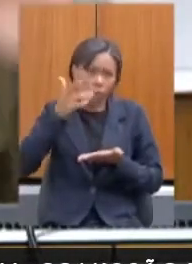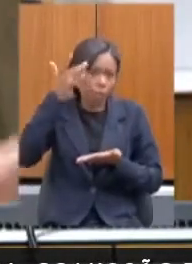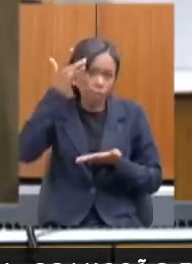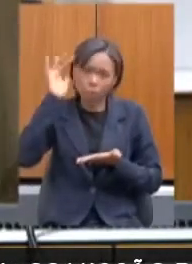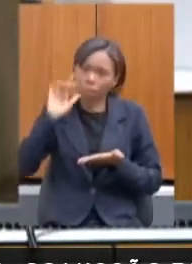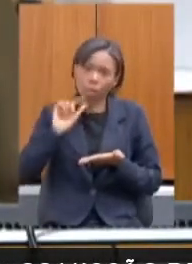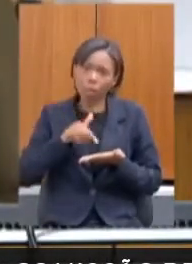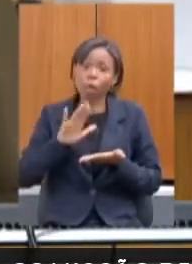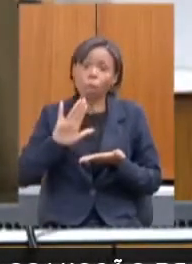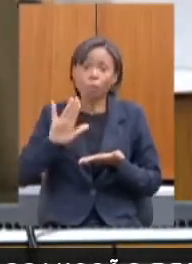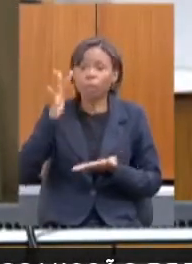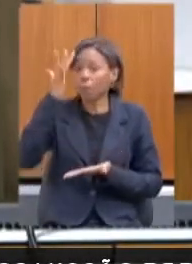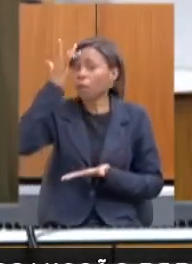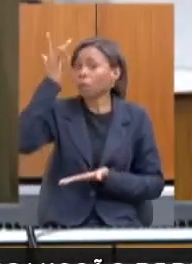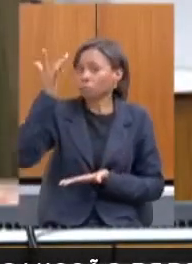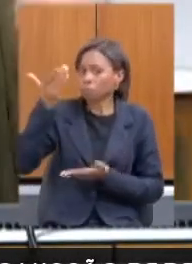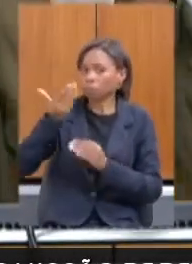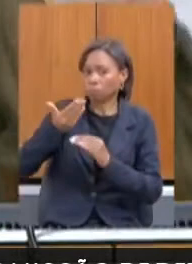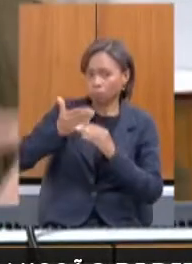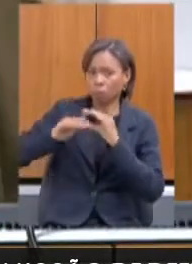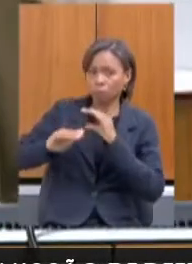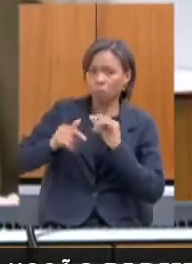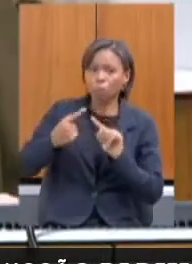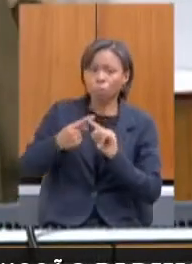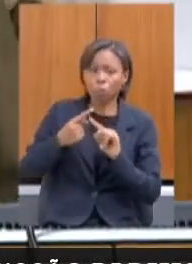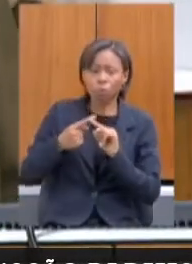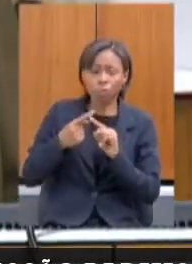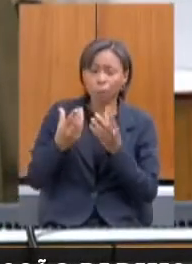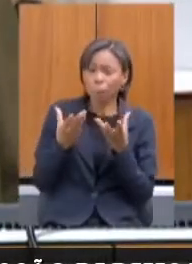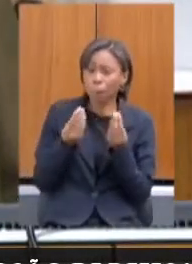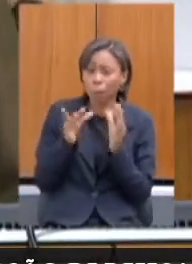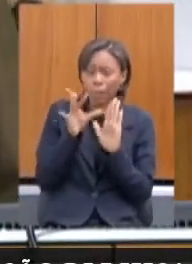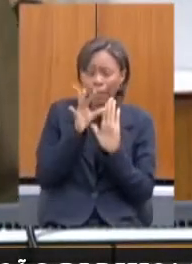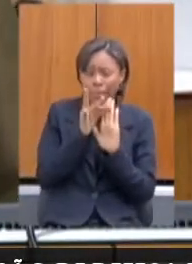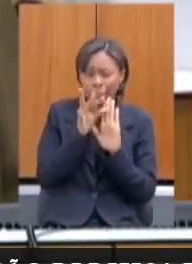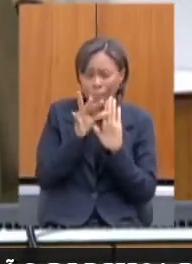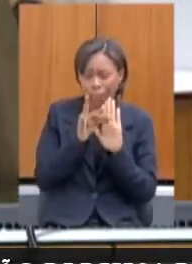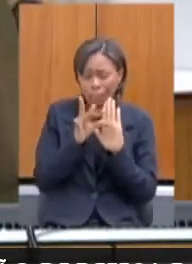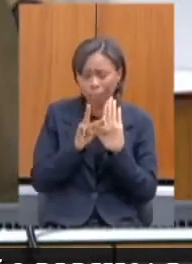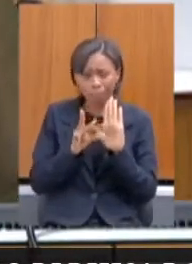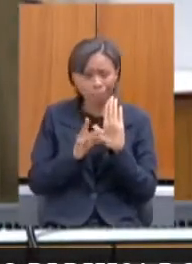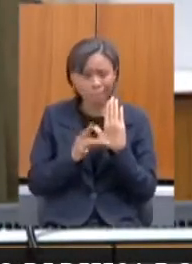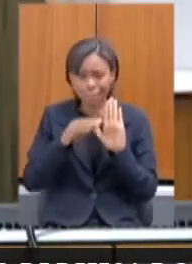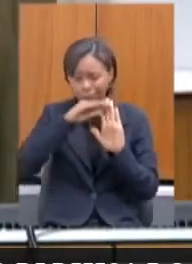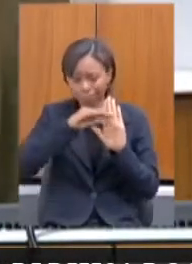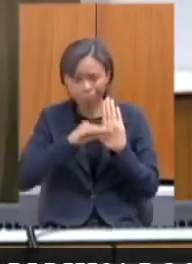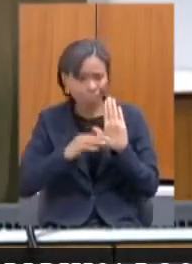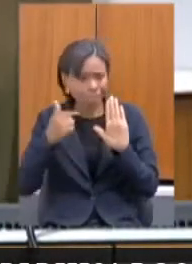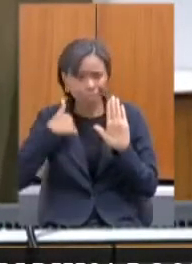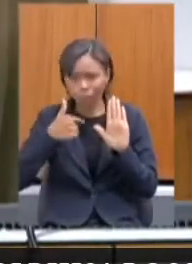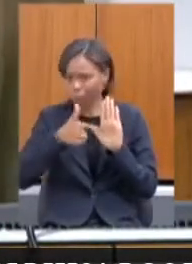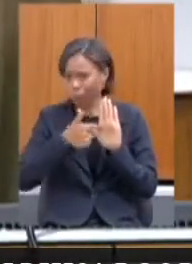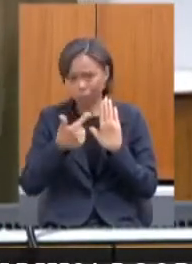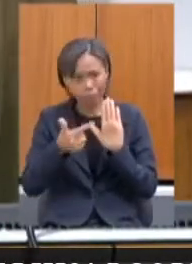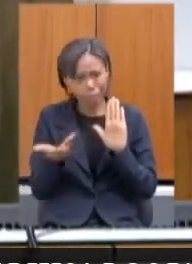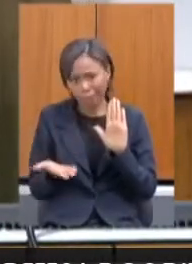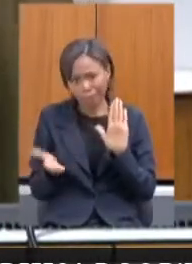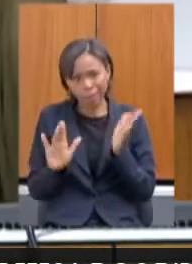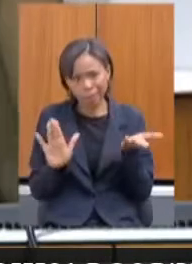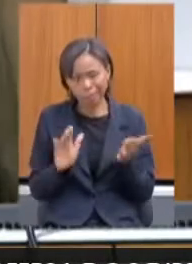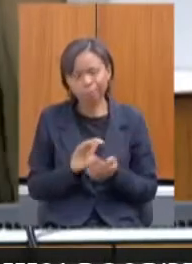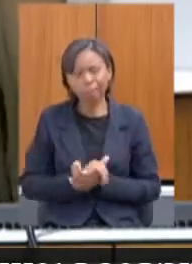amanhã, eu posso mandar o que é isso, porque são muitas pautas e eu realmente não tenho ela aqui agora. Ok, secretária,